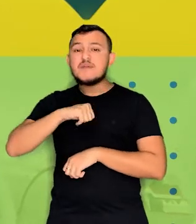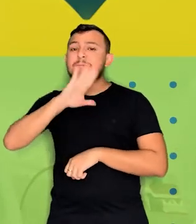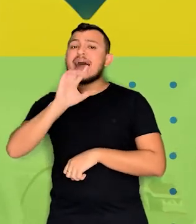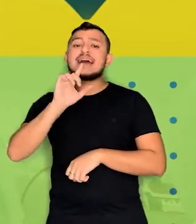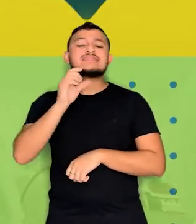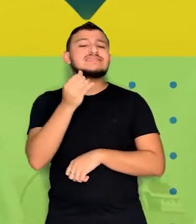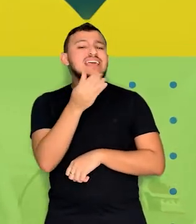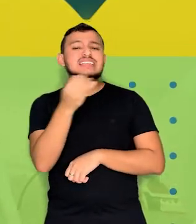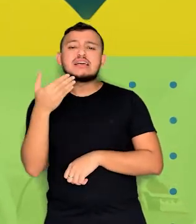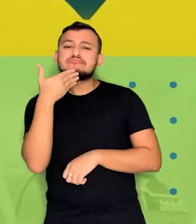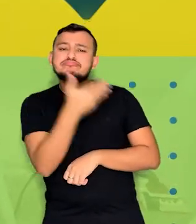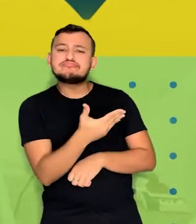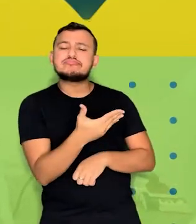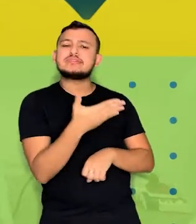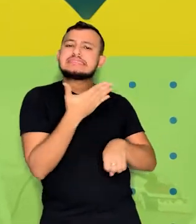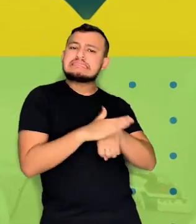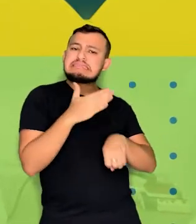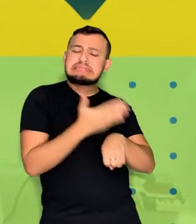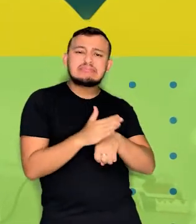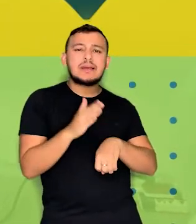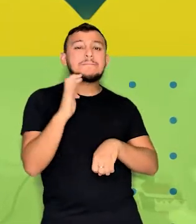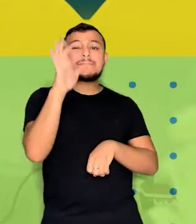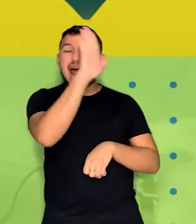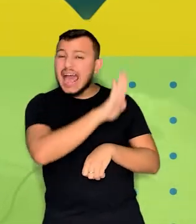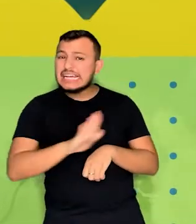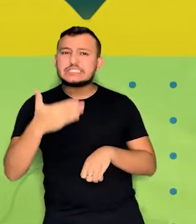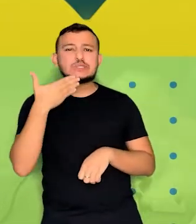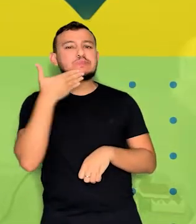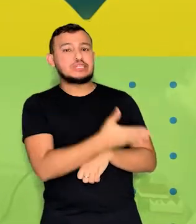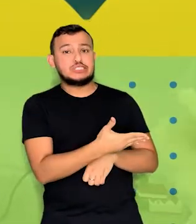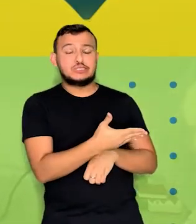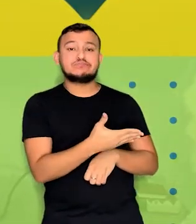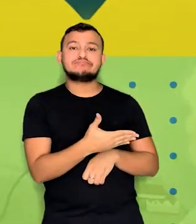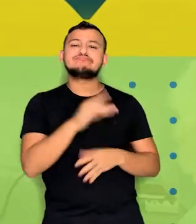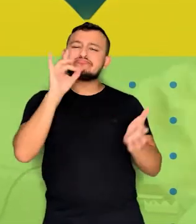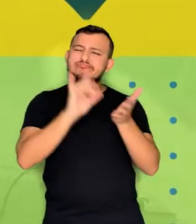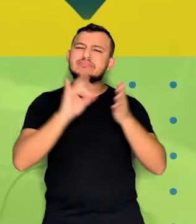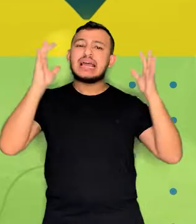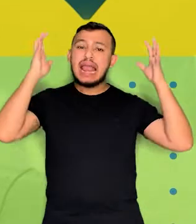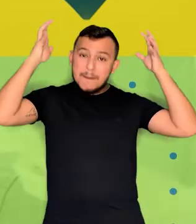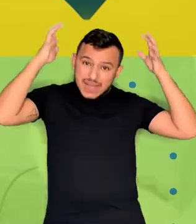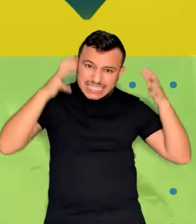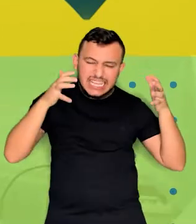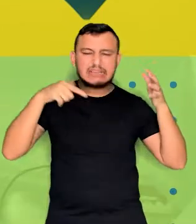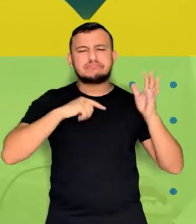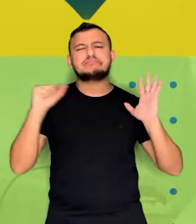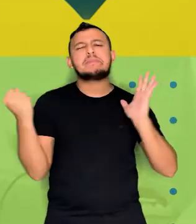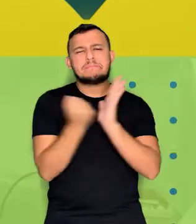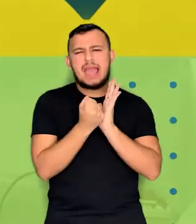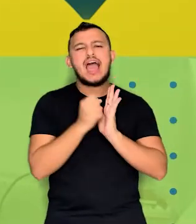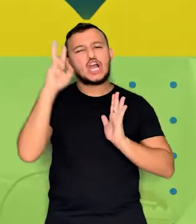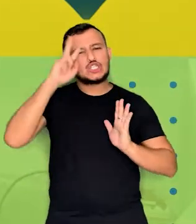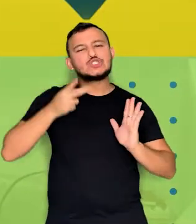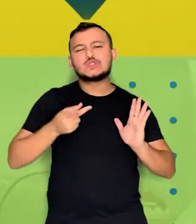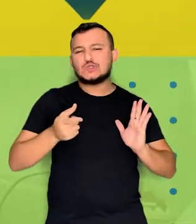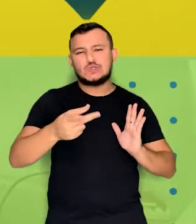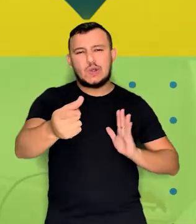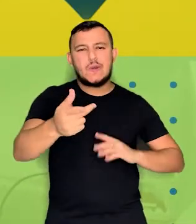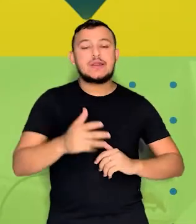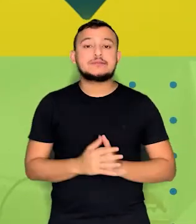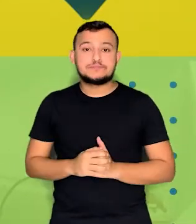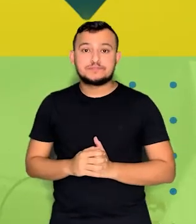solicitações de treinamento vieram do Brasil todo. Um capacete que está fazendo história.